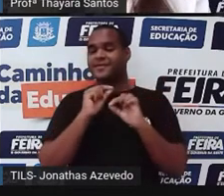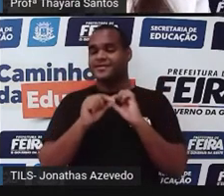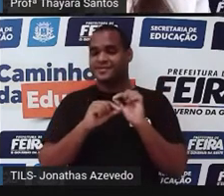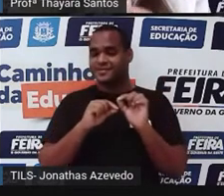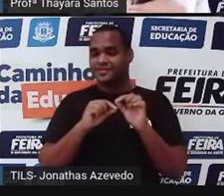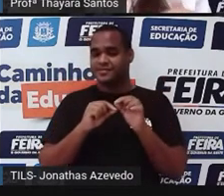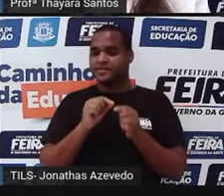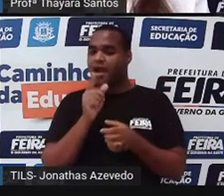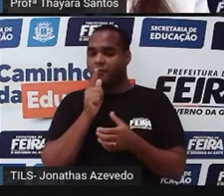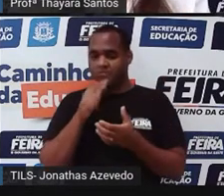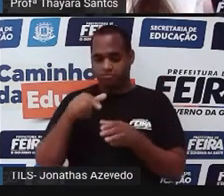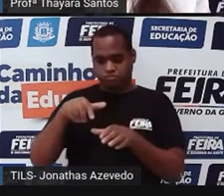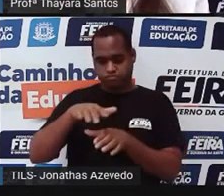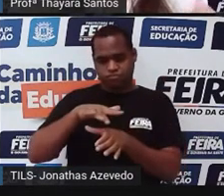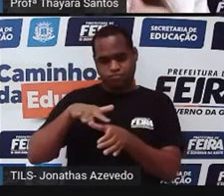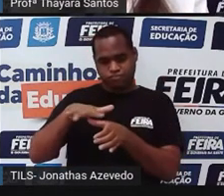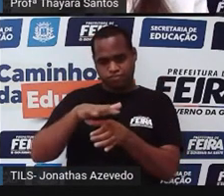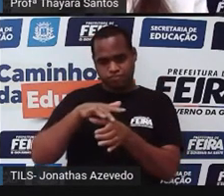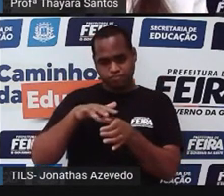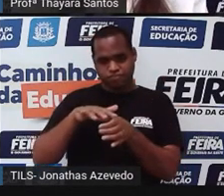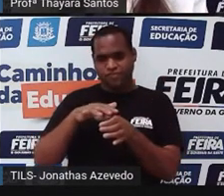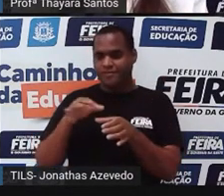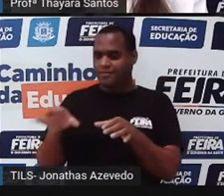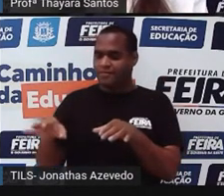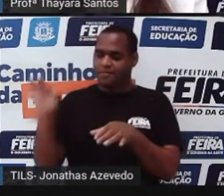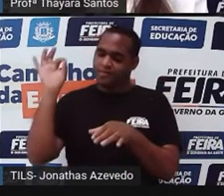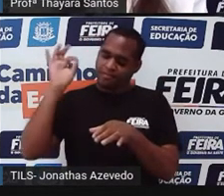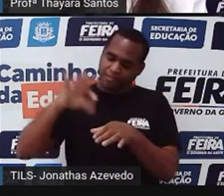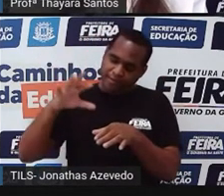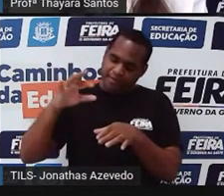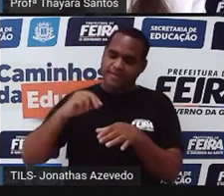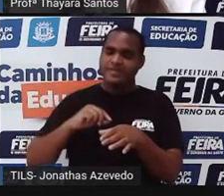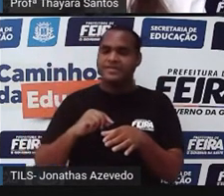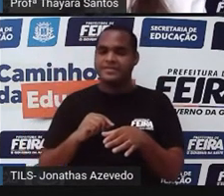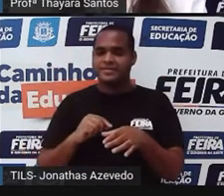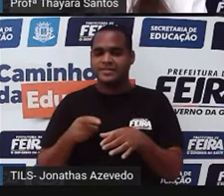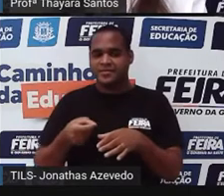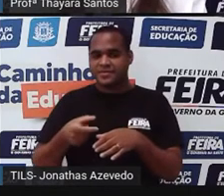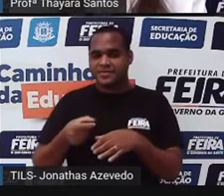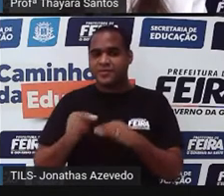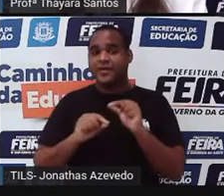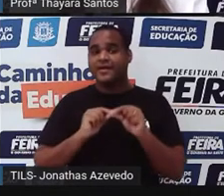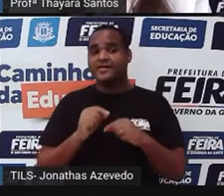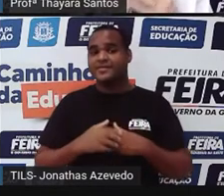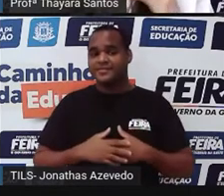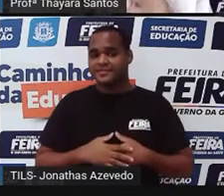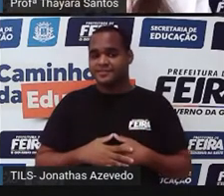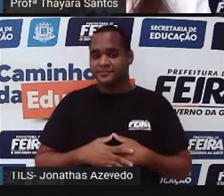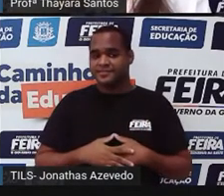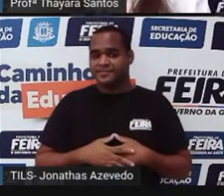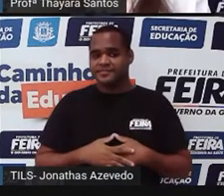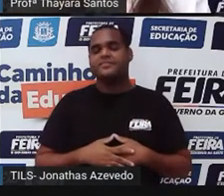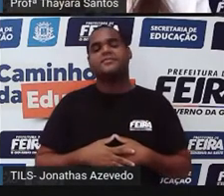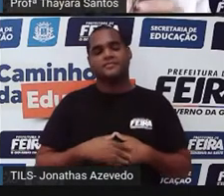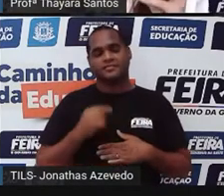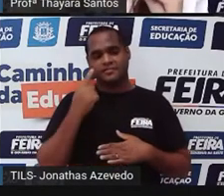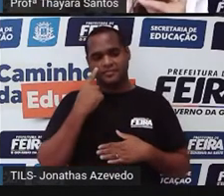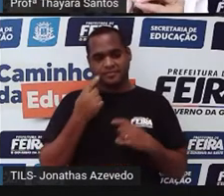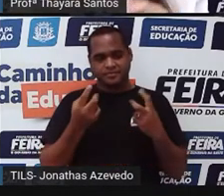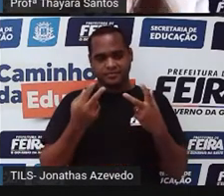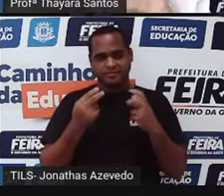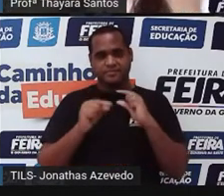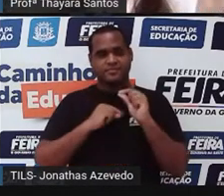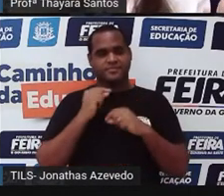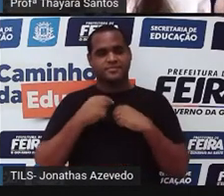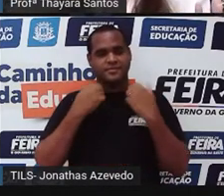Peguei um copo, enchi de água, depois jogo uma bolinha de gude dentro dele. E aí, a gente vai perceber saber que essa